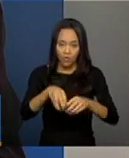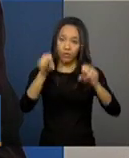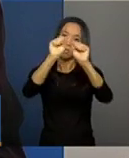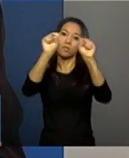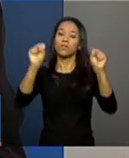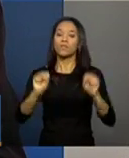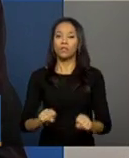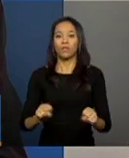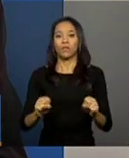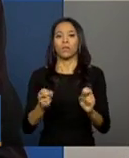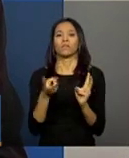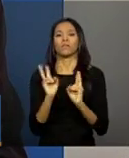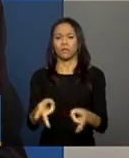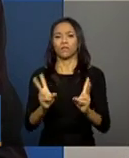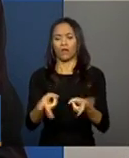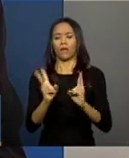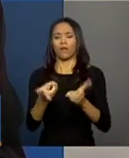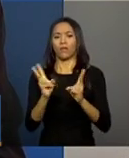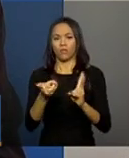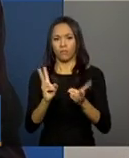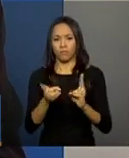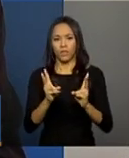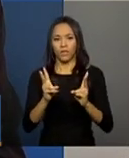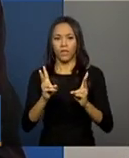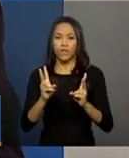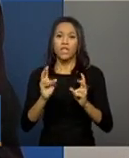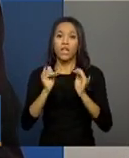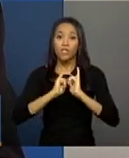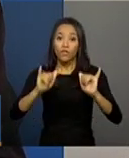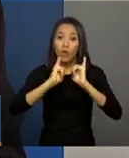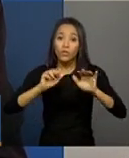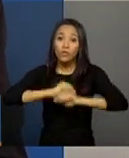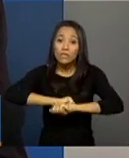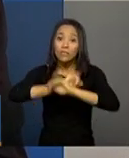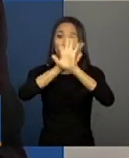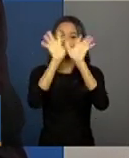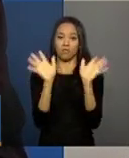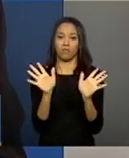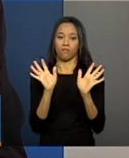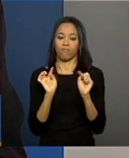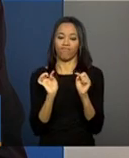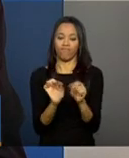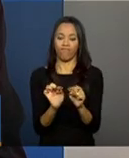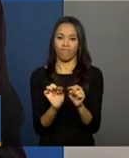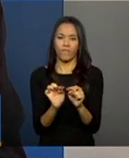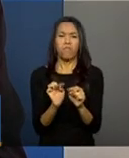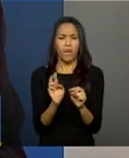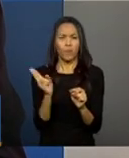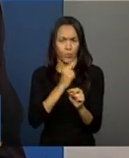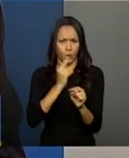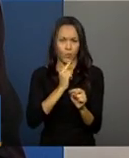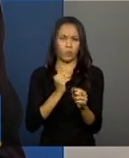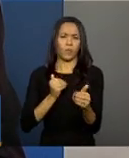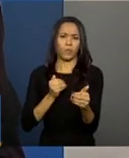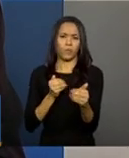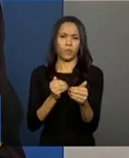a gente sempre primou pela transparência e interoperabilidade. Mais breve possível, assim que estabilizar o sistema,